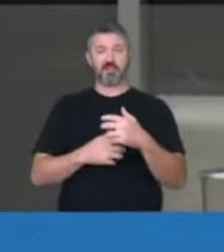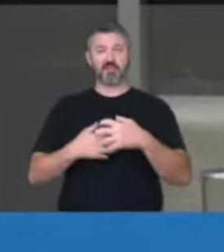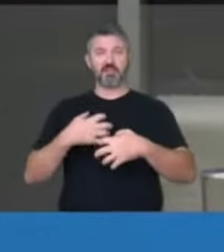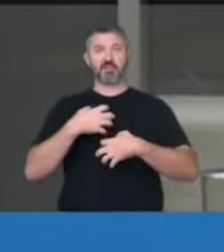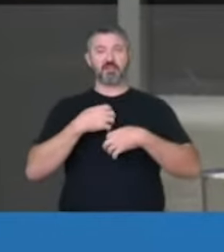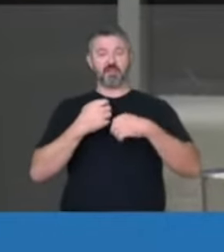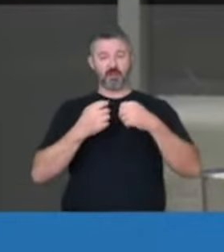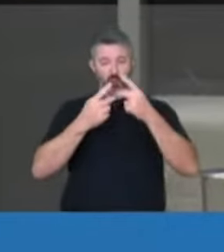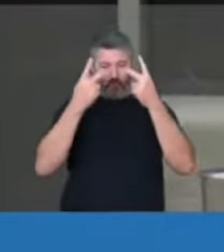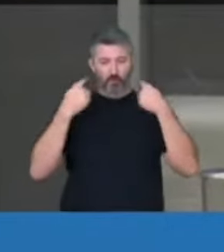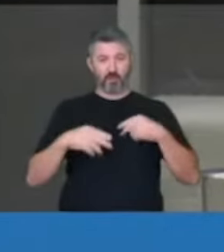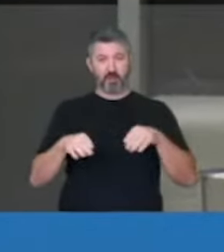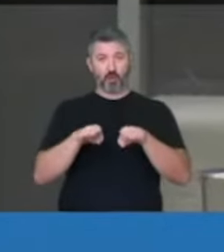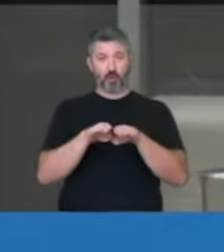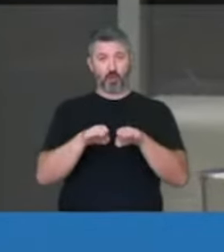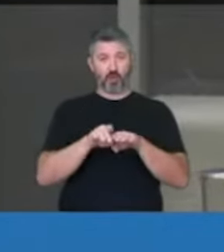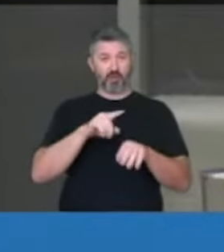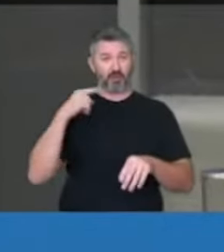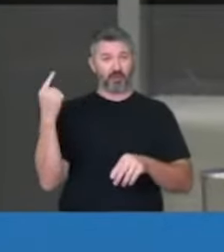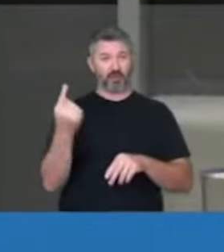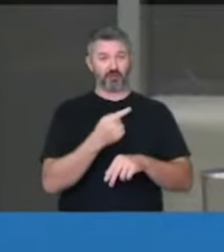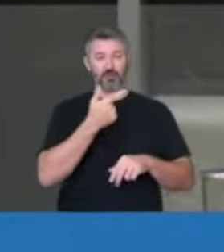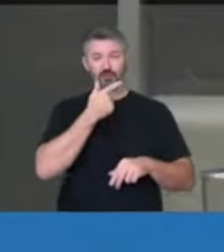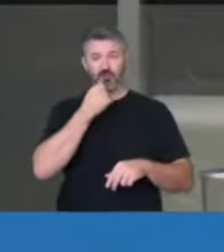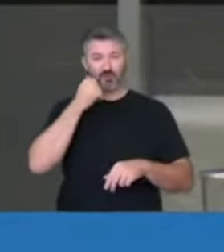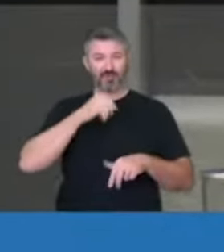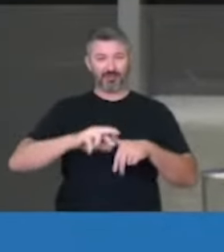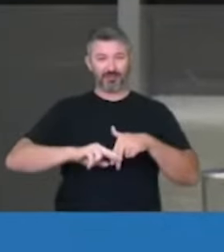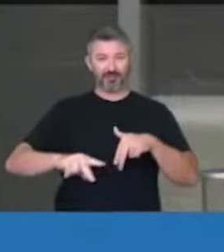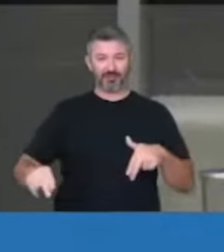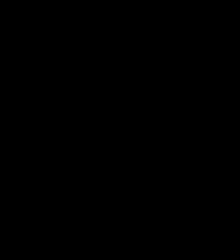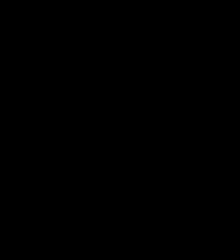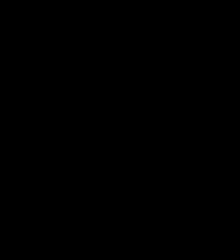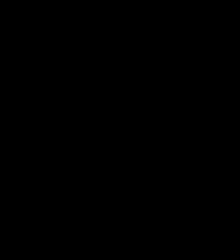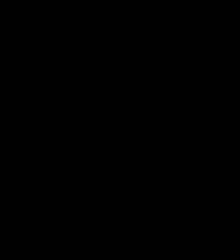igualdade entre todos os gêneros é anti-ecológico.